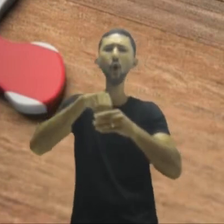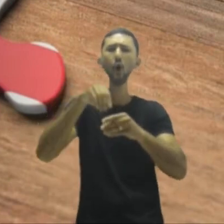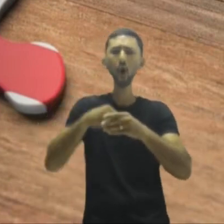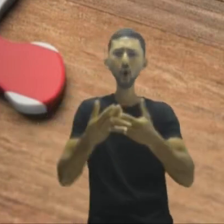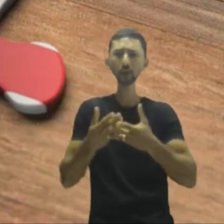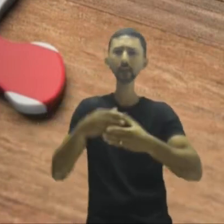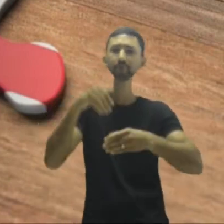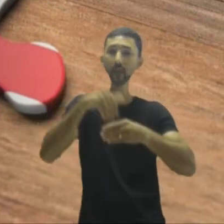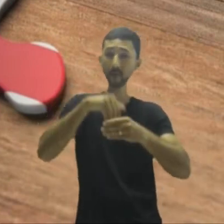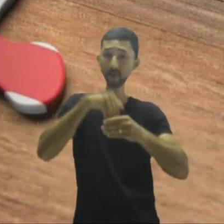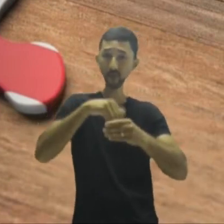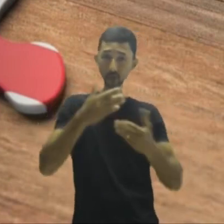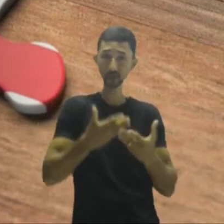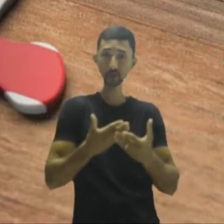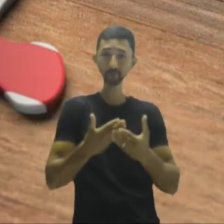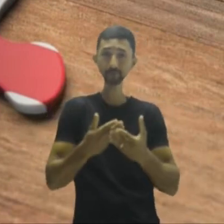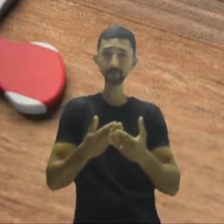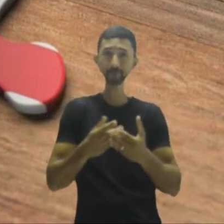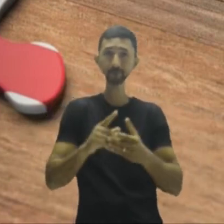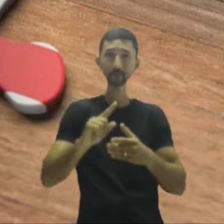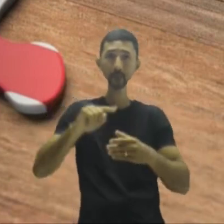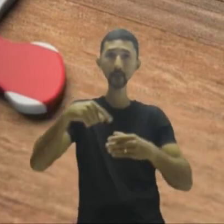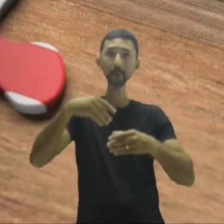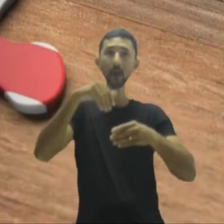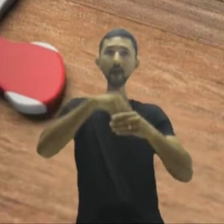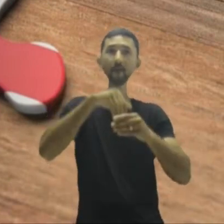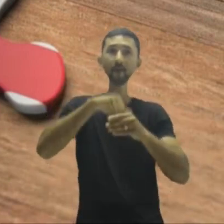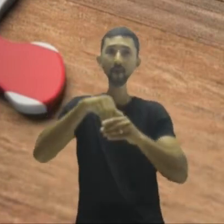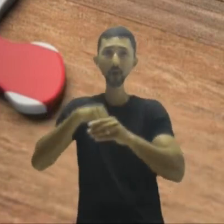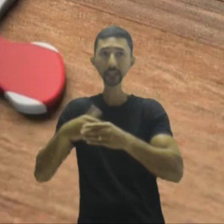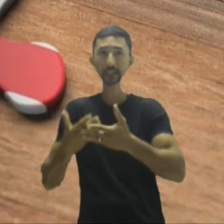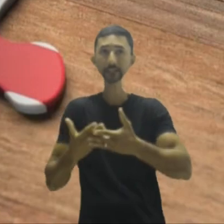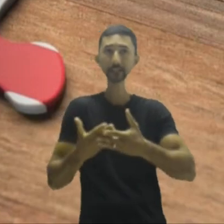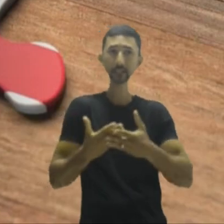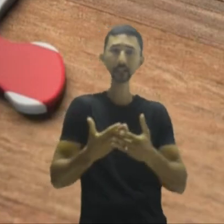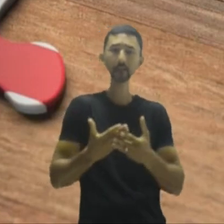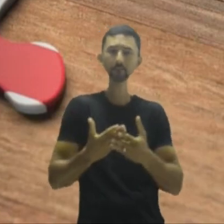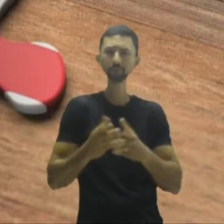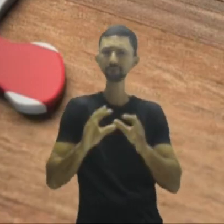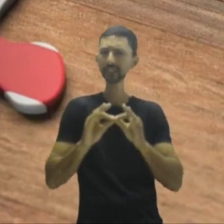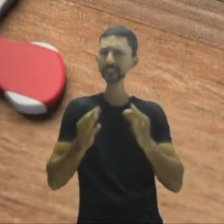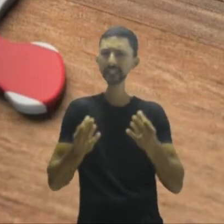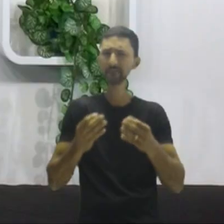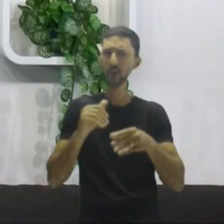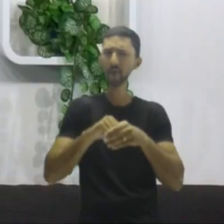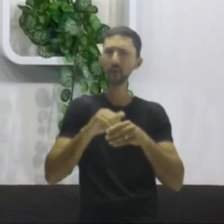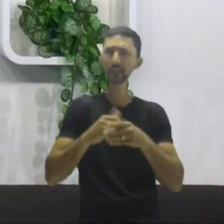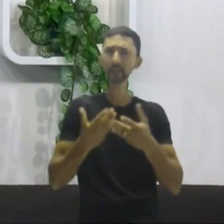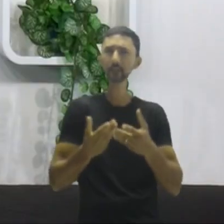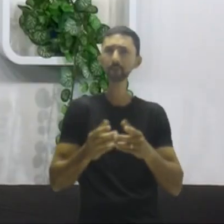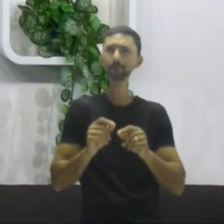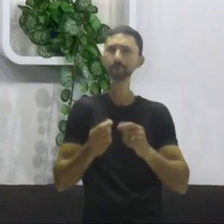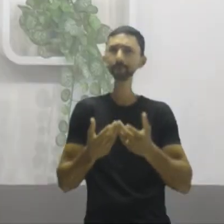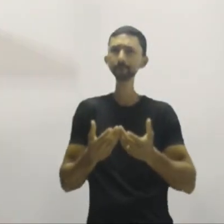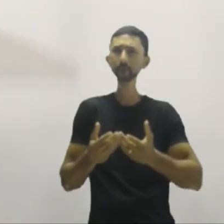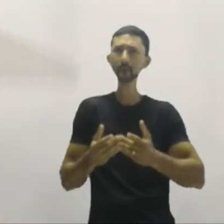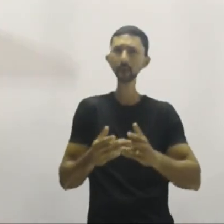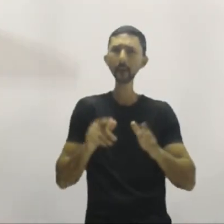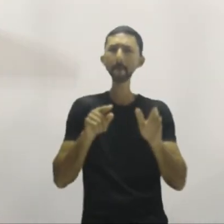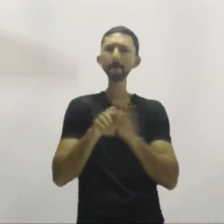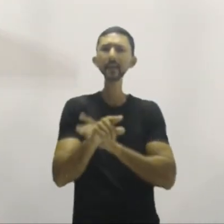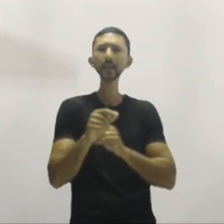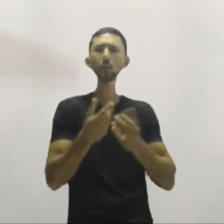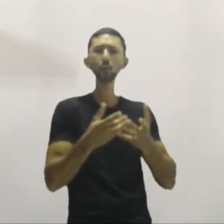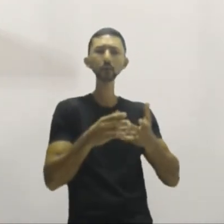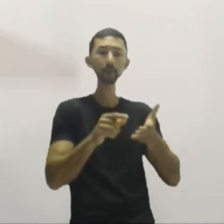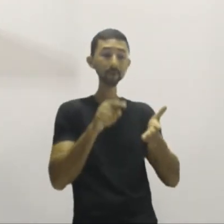referendo? Eles foram votar. E a votação era bem simples. A pergunta